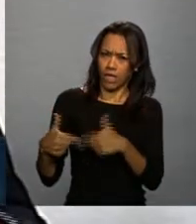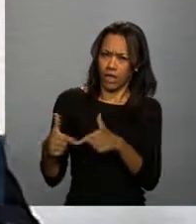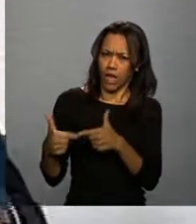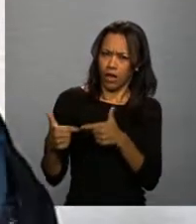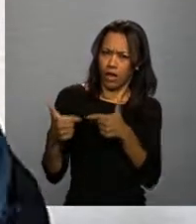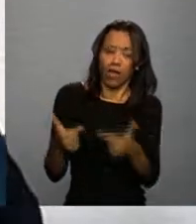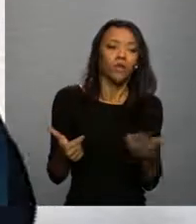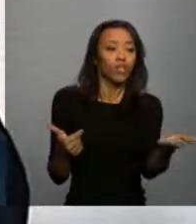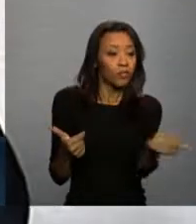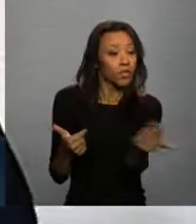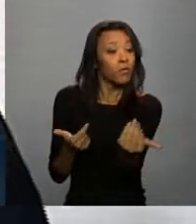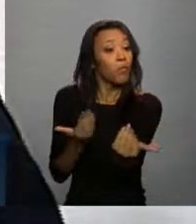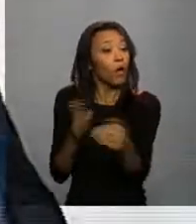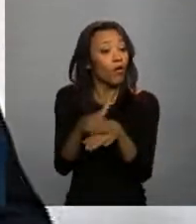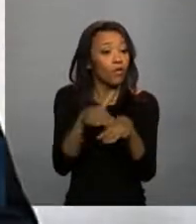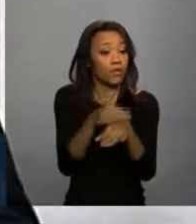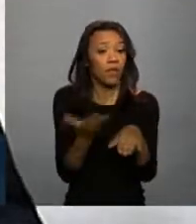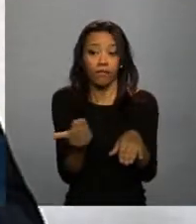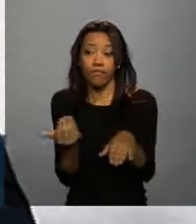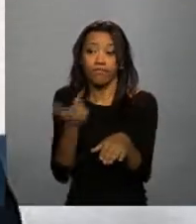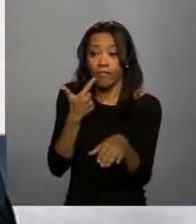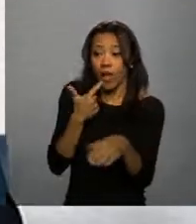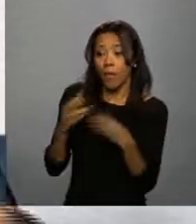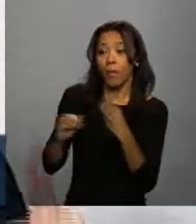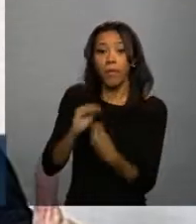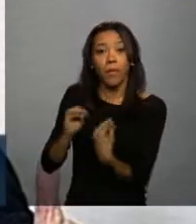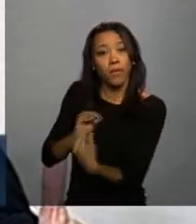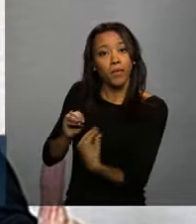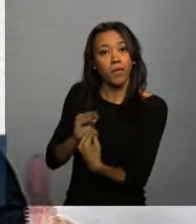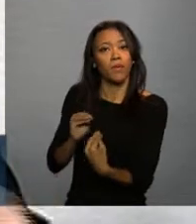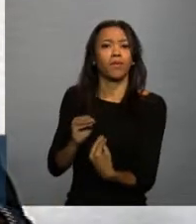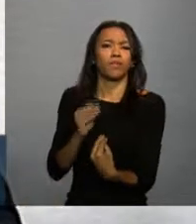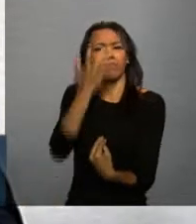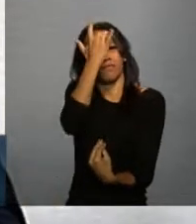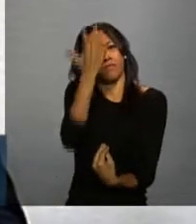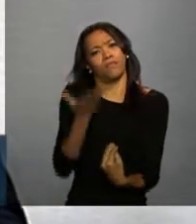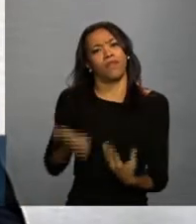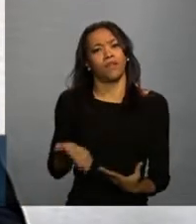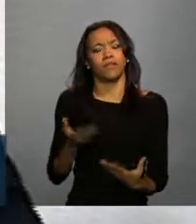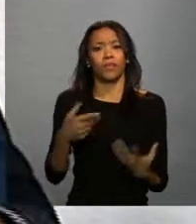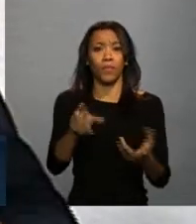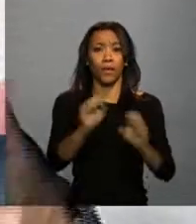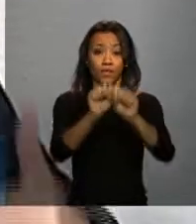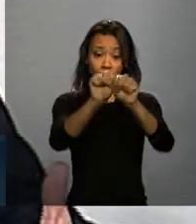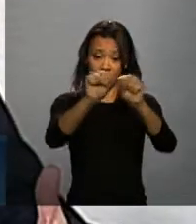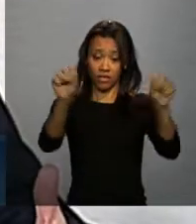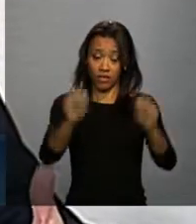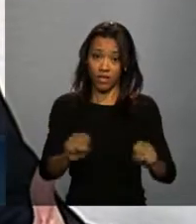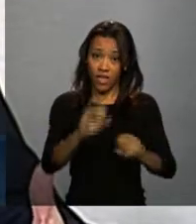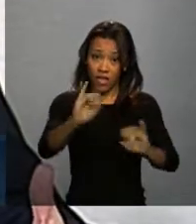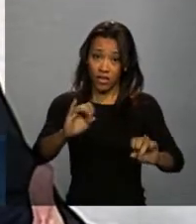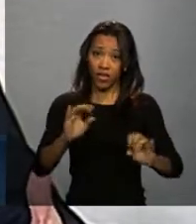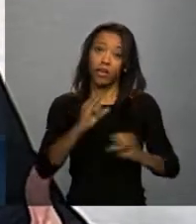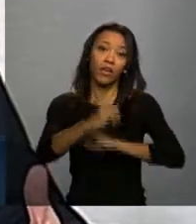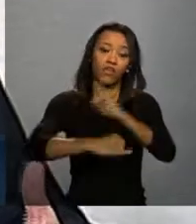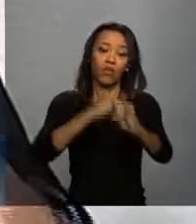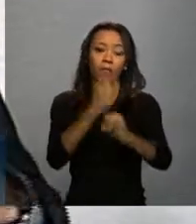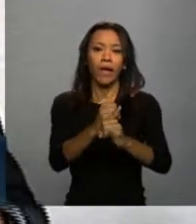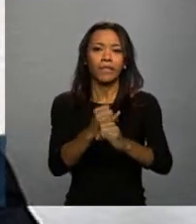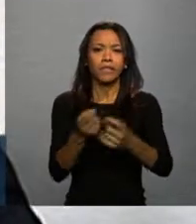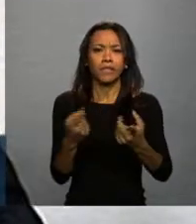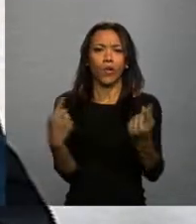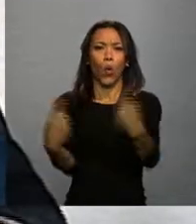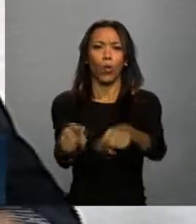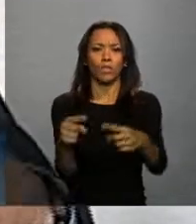envolvendo as pessoas, dialogando, ouvindo, simplificando a vida. A informatização não pode jogar contra as nossas equipes,